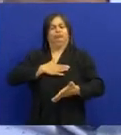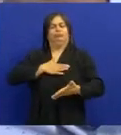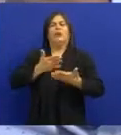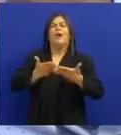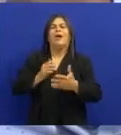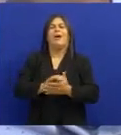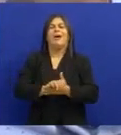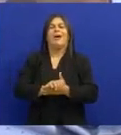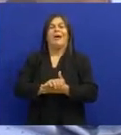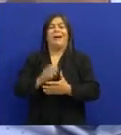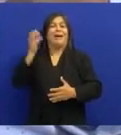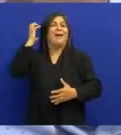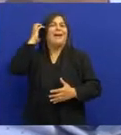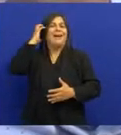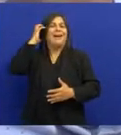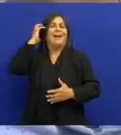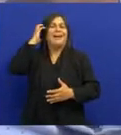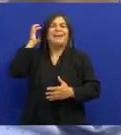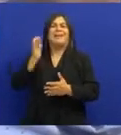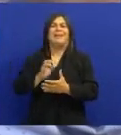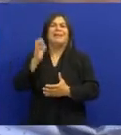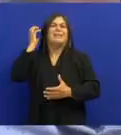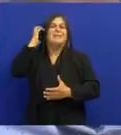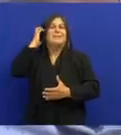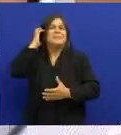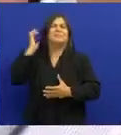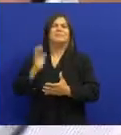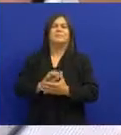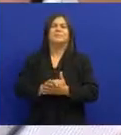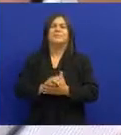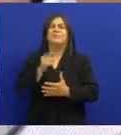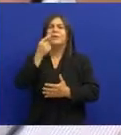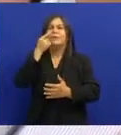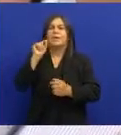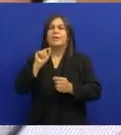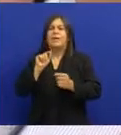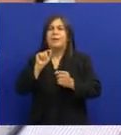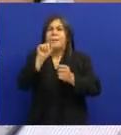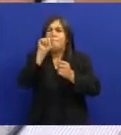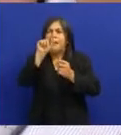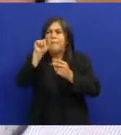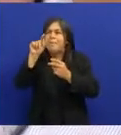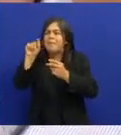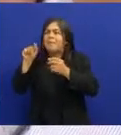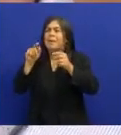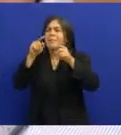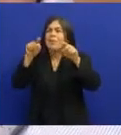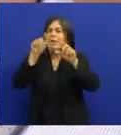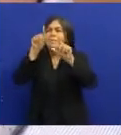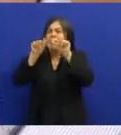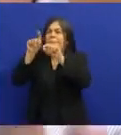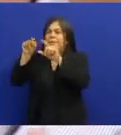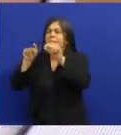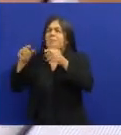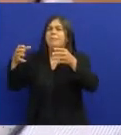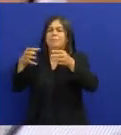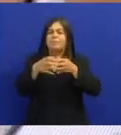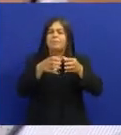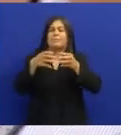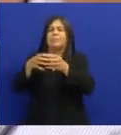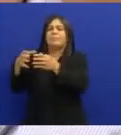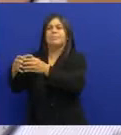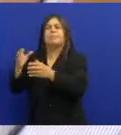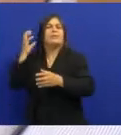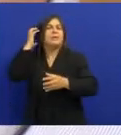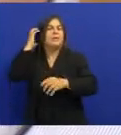a rádio Tinha o hábito De retirar Elementos Do seu cast Do seu elenco Musical E formar